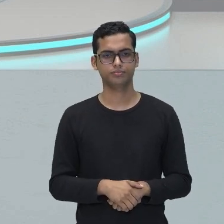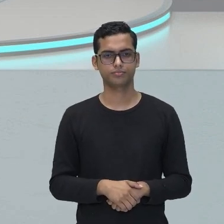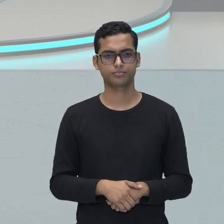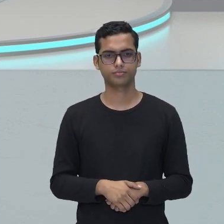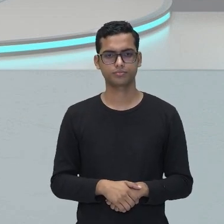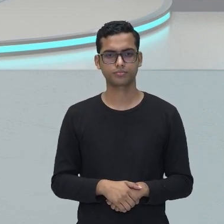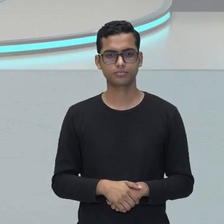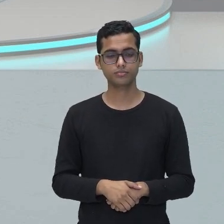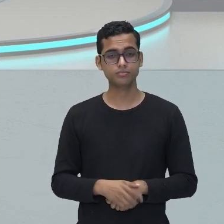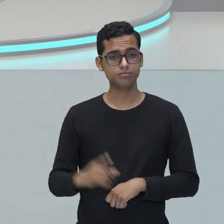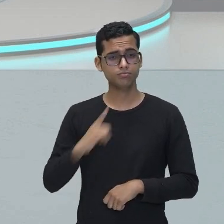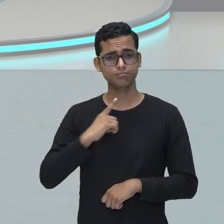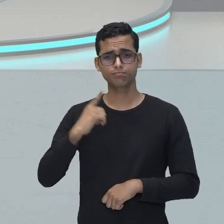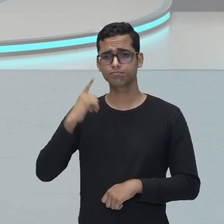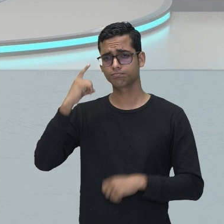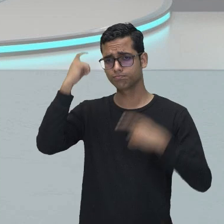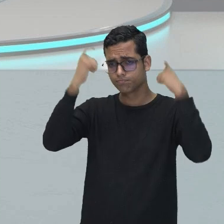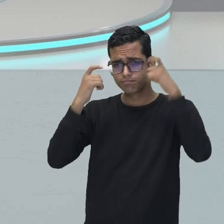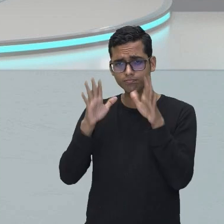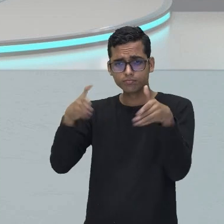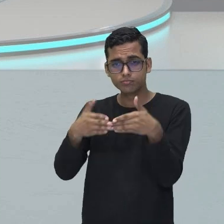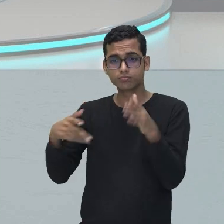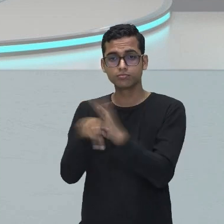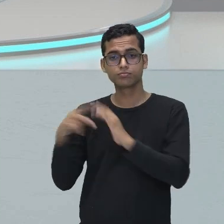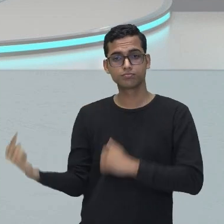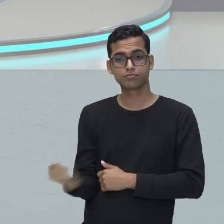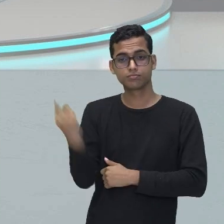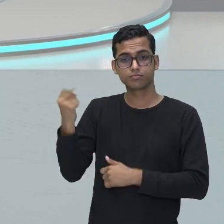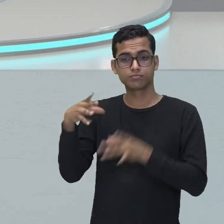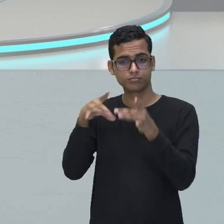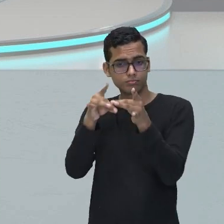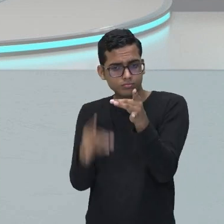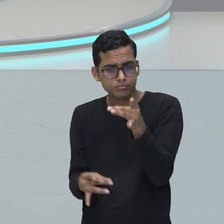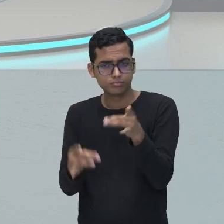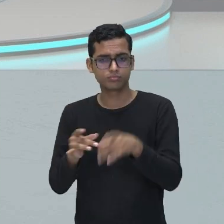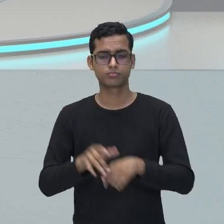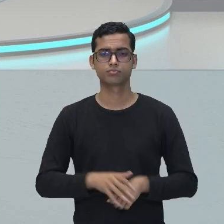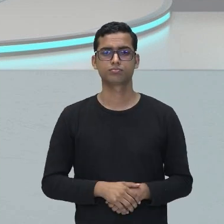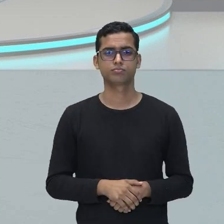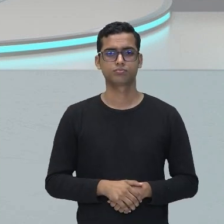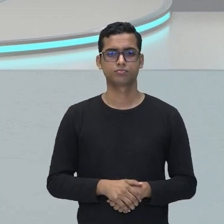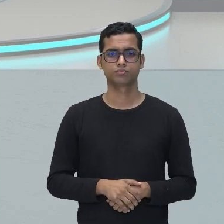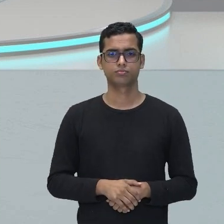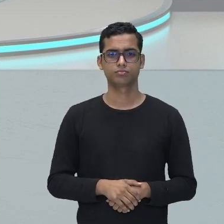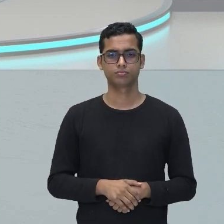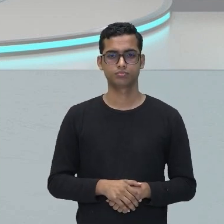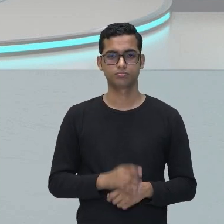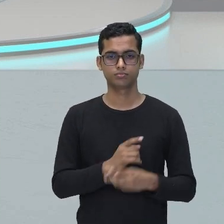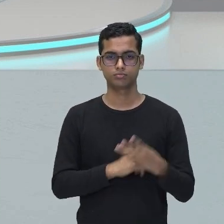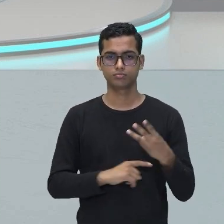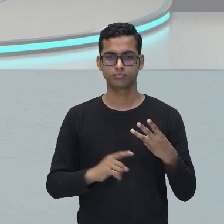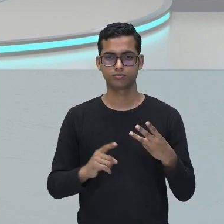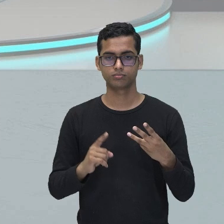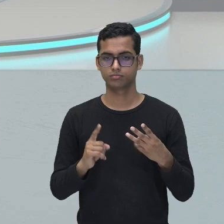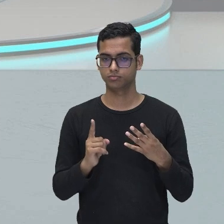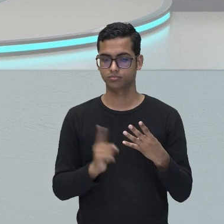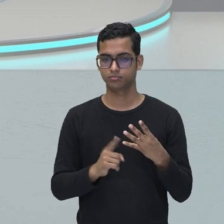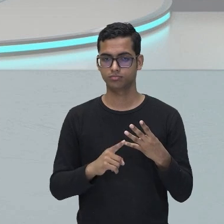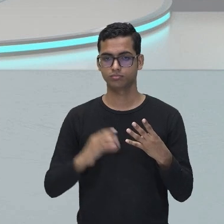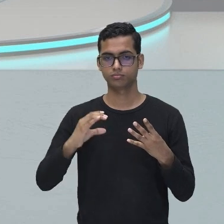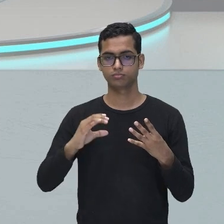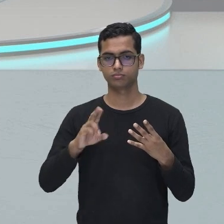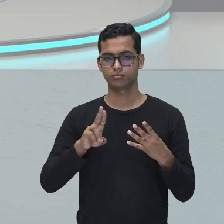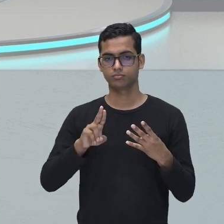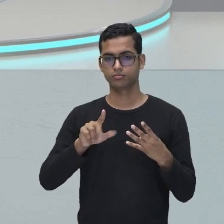da valorização dos detalhes. Tem mais, cultismo. Lembra na aula anterior que nós falamos sobre